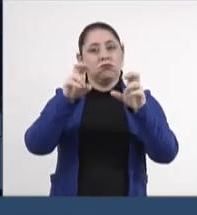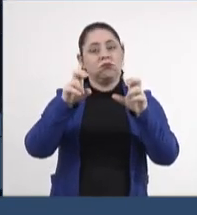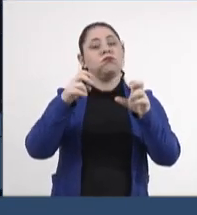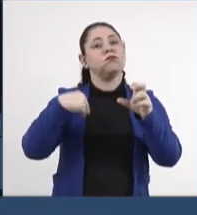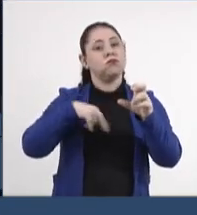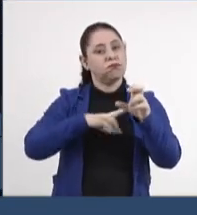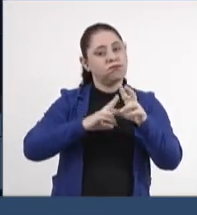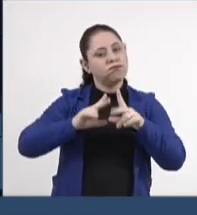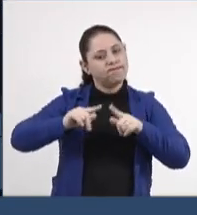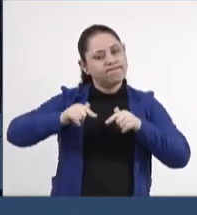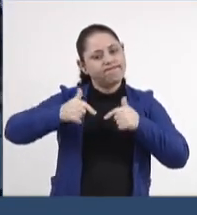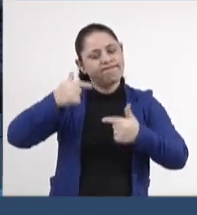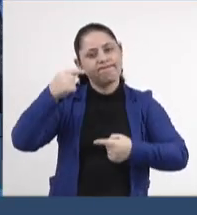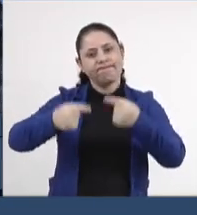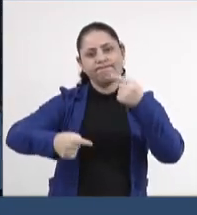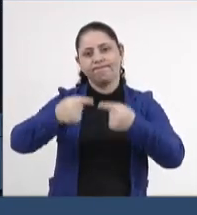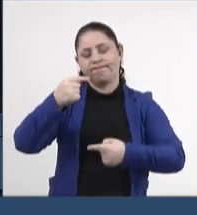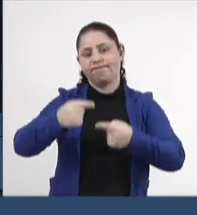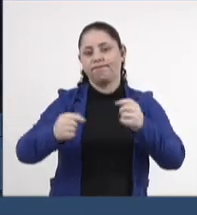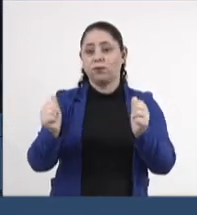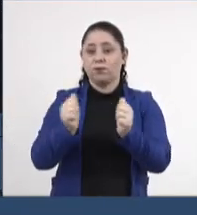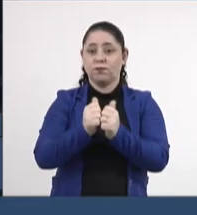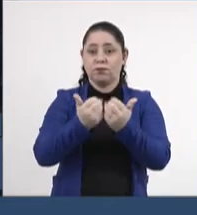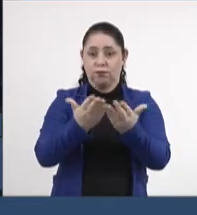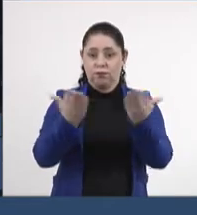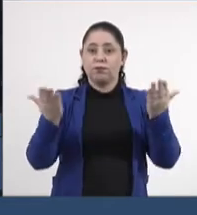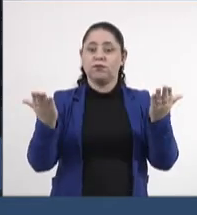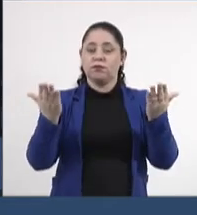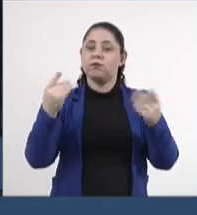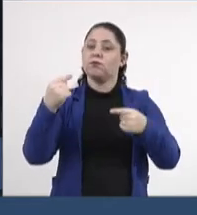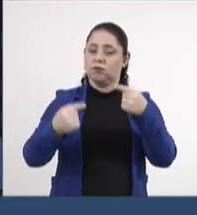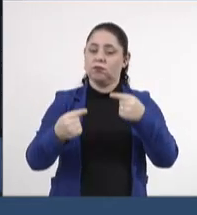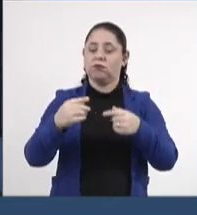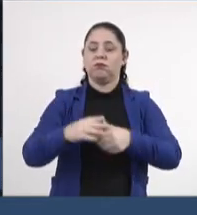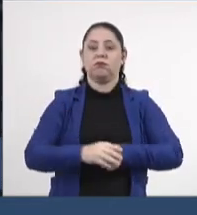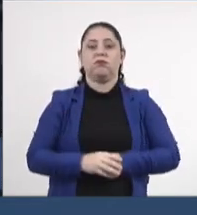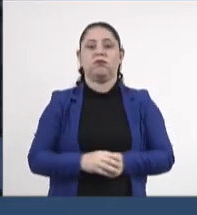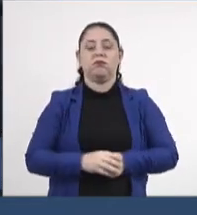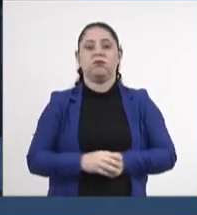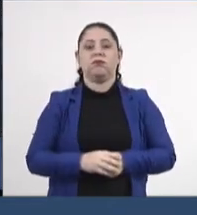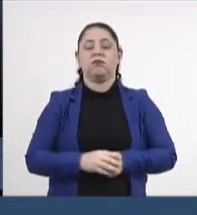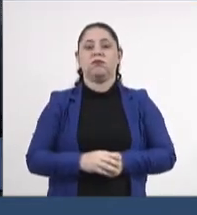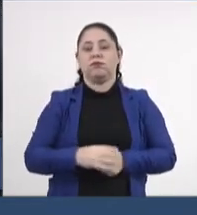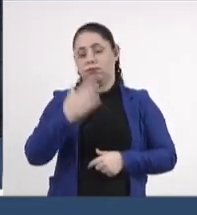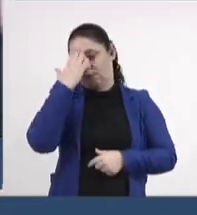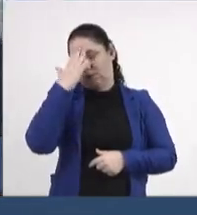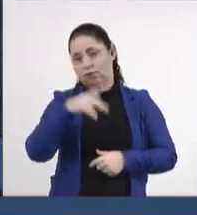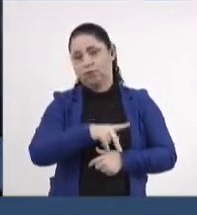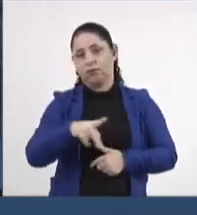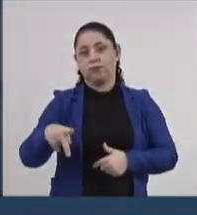estamos debatendo, estamos junto com vocês nessa discussão. Obrigado, senhor presidente. Obrigado.